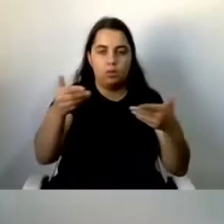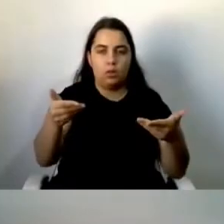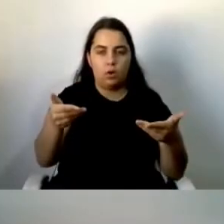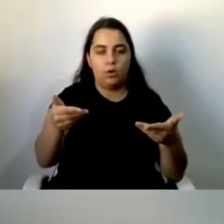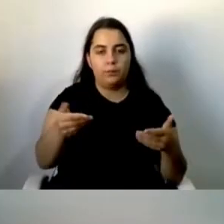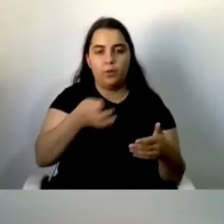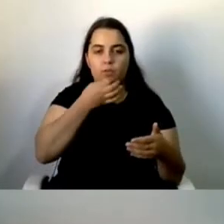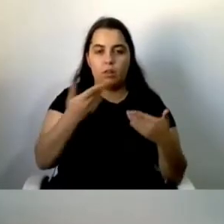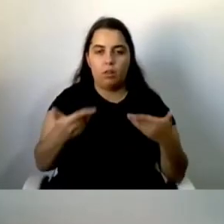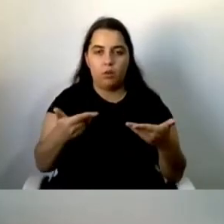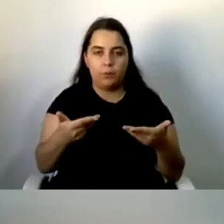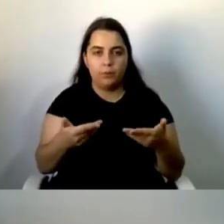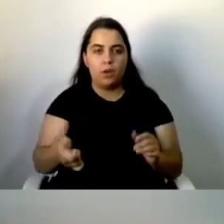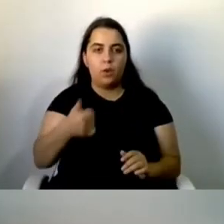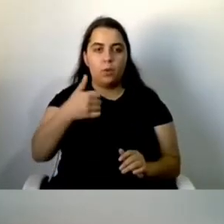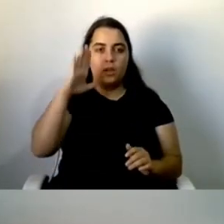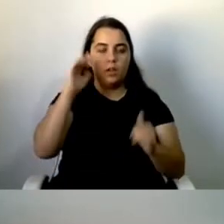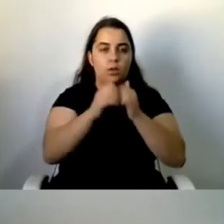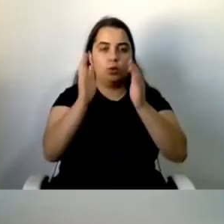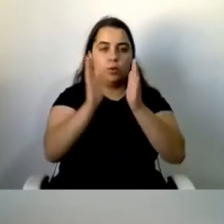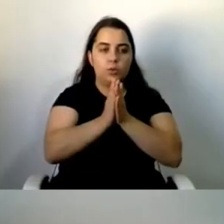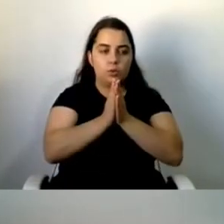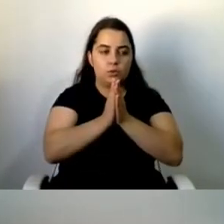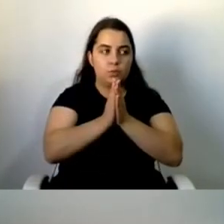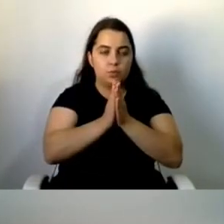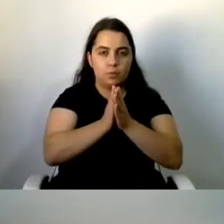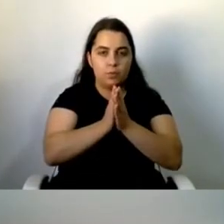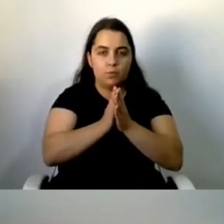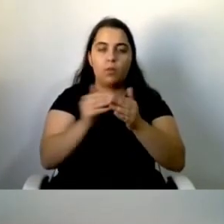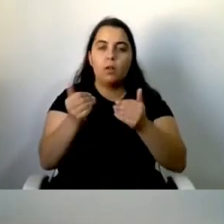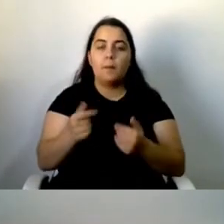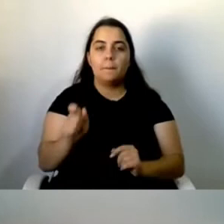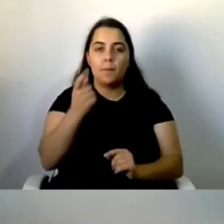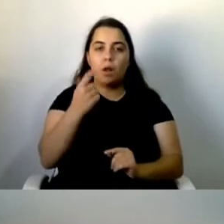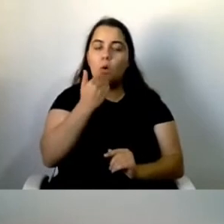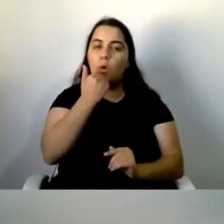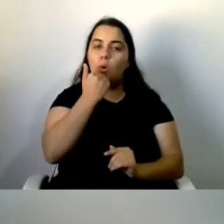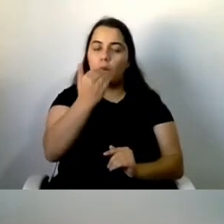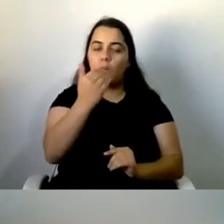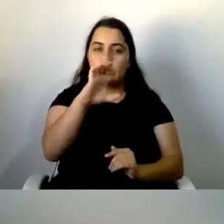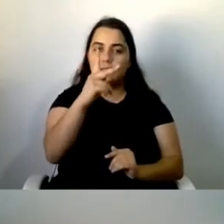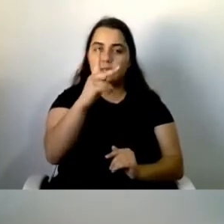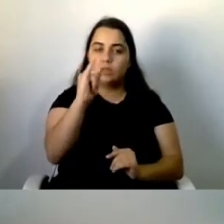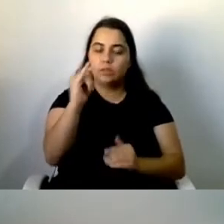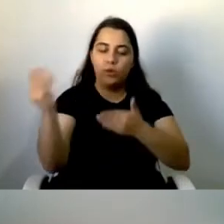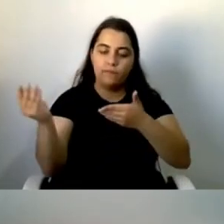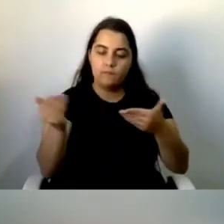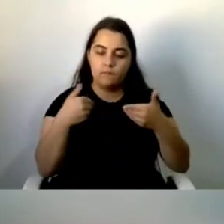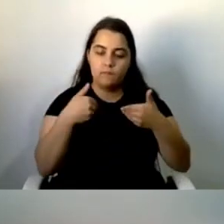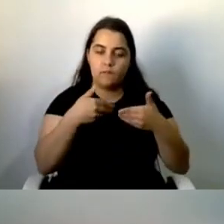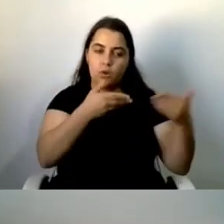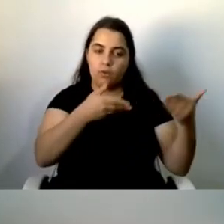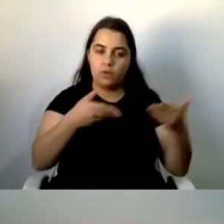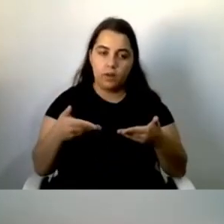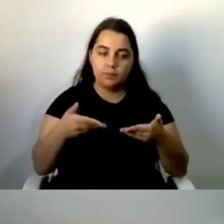Boa tarde a todos, pela minha parte obrigado ao SES e ao CBI pelo convite, depois de uma